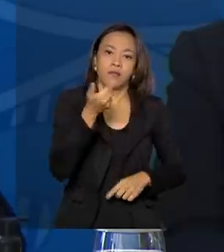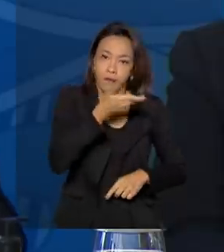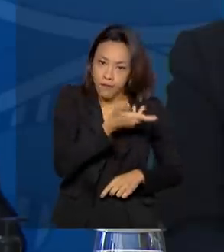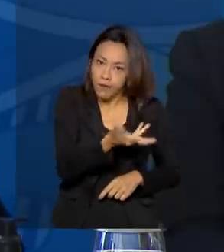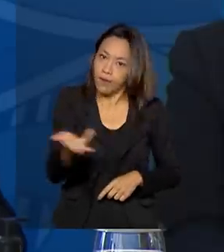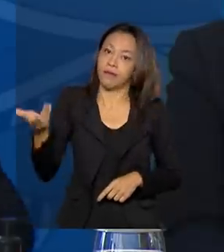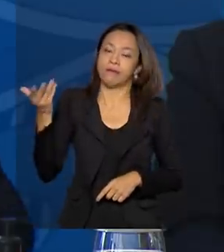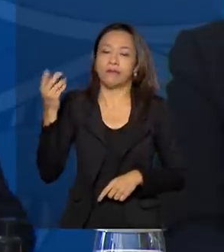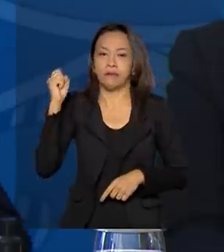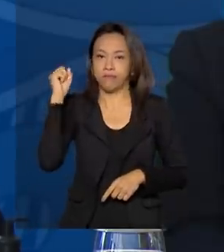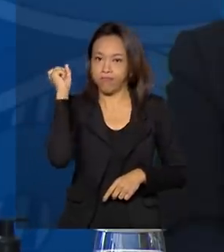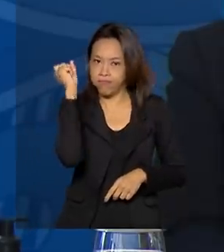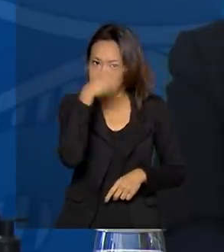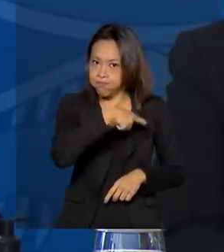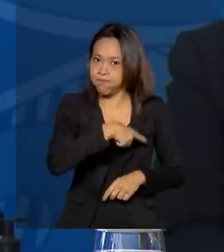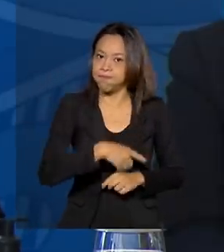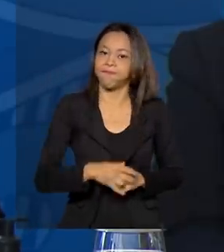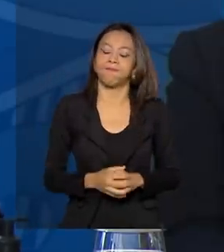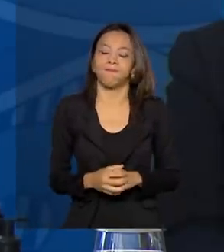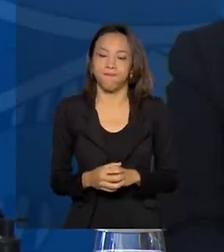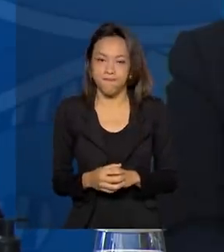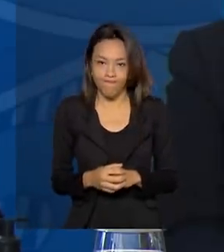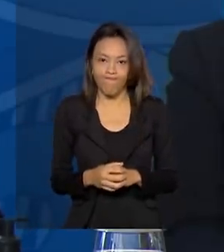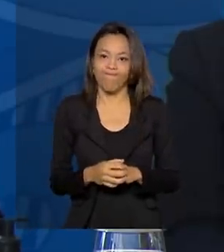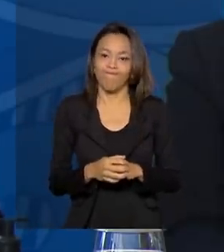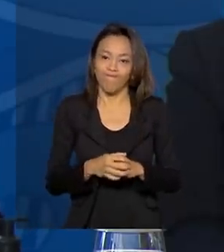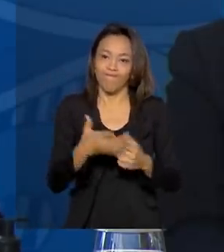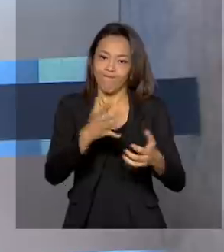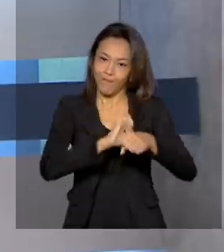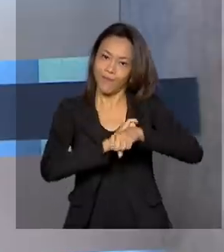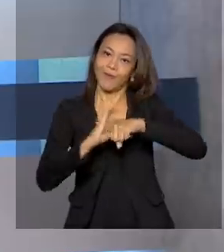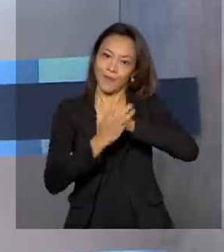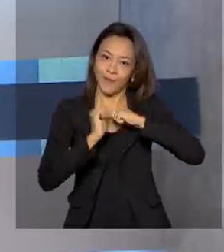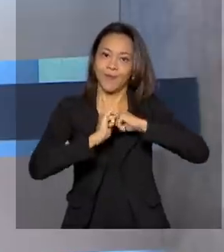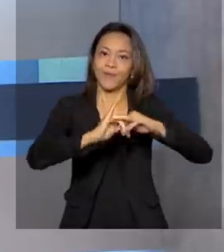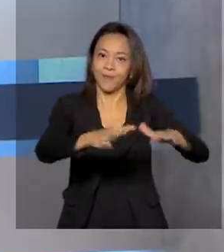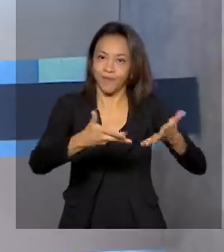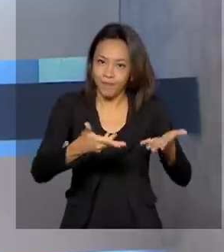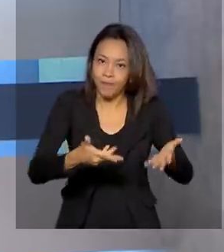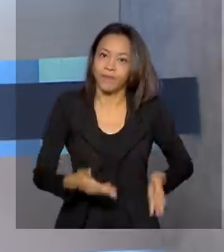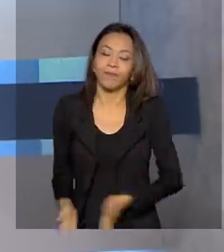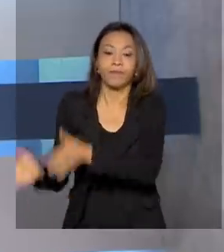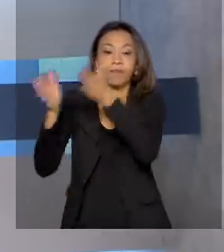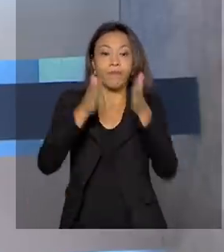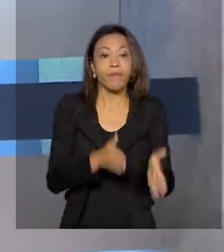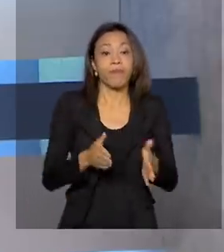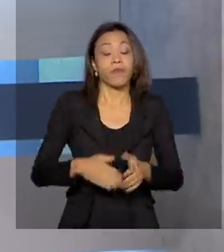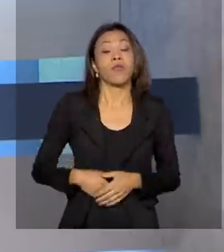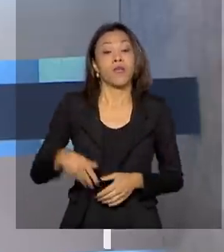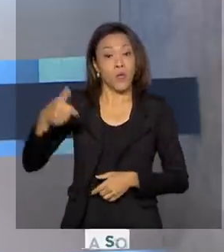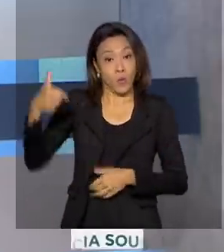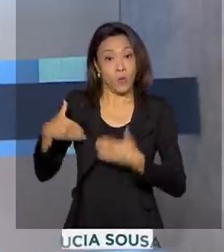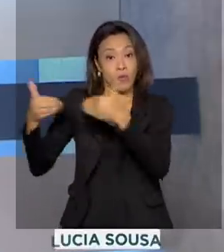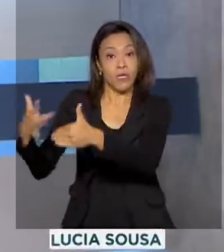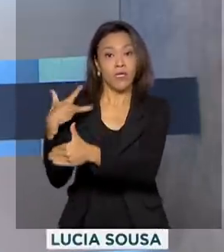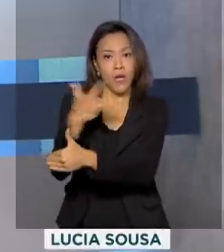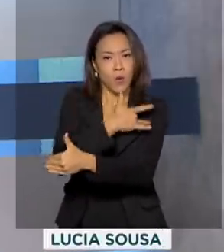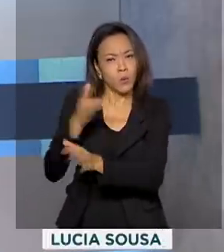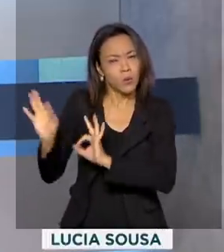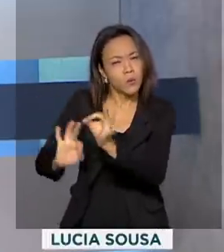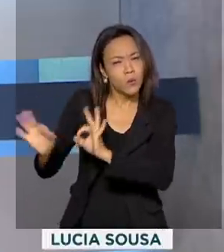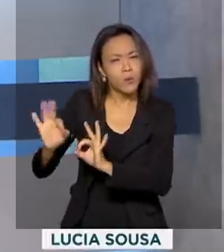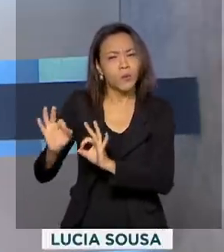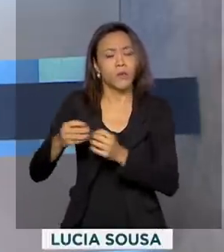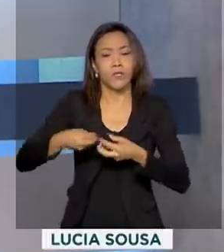grande dificuldade sanitária. A estimativa do Ministério da Saúde é distribuir mais